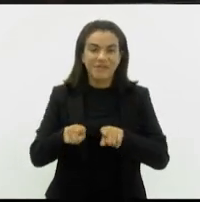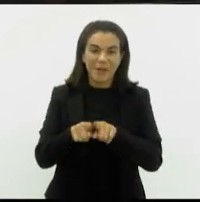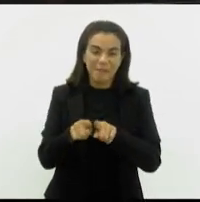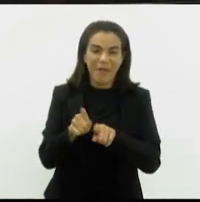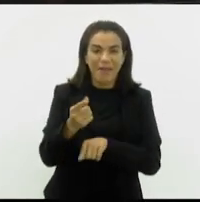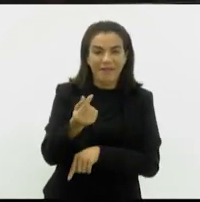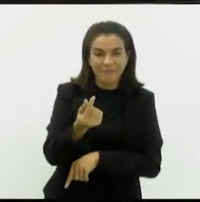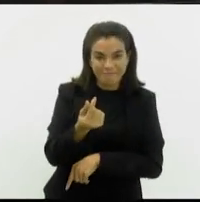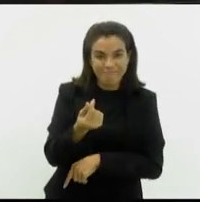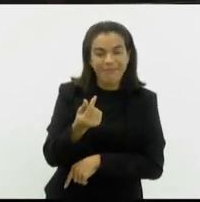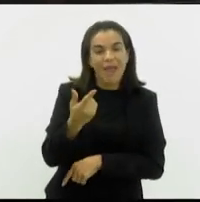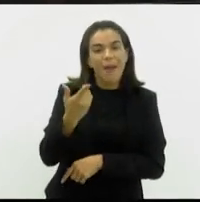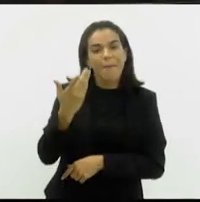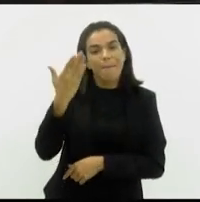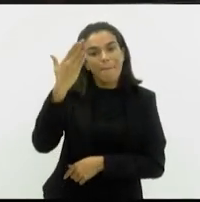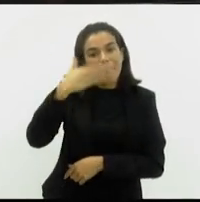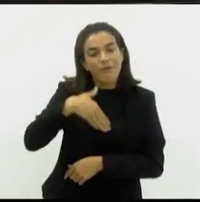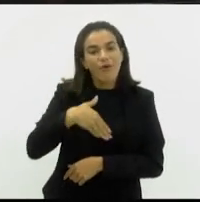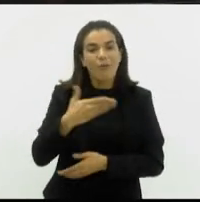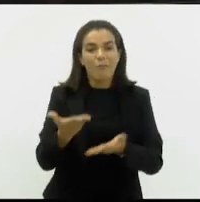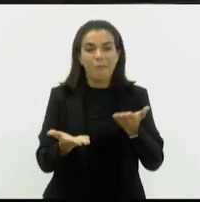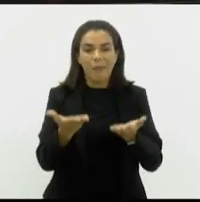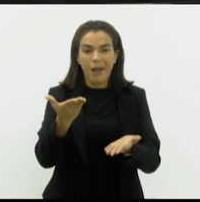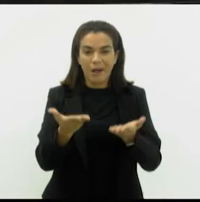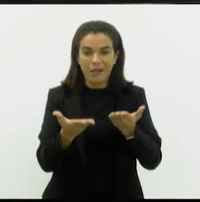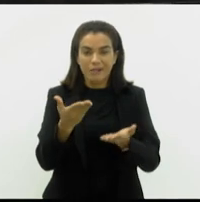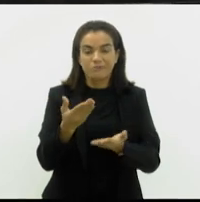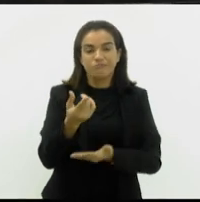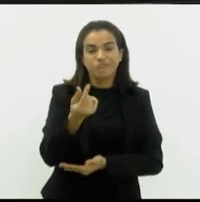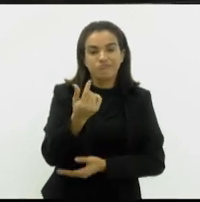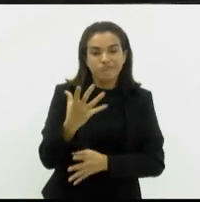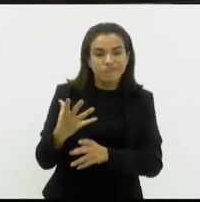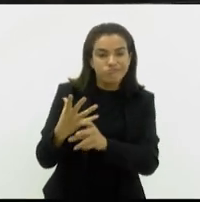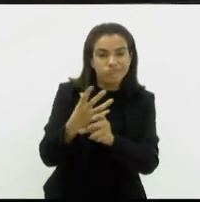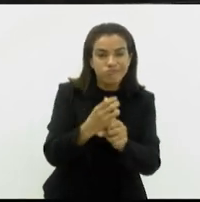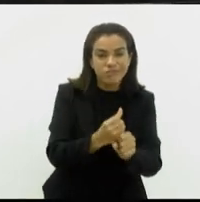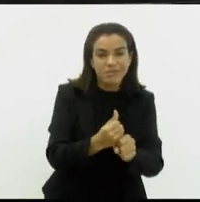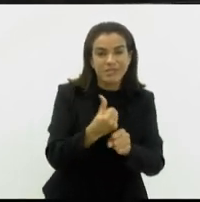-financeira, a mesma apresentou um balanço patrimonial com o valor de R$ 269 mil,